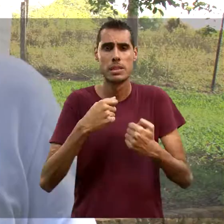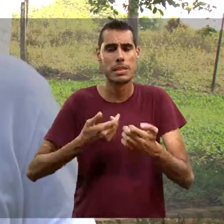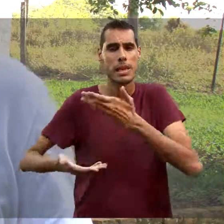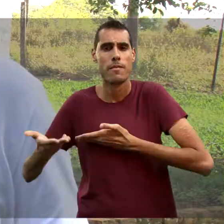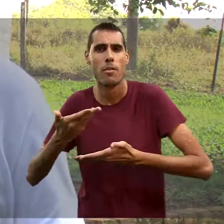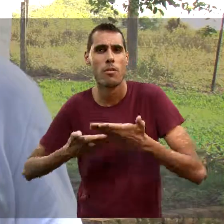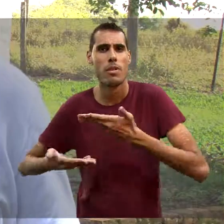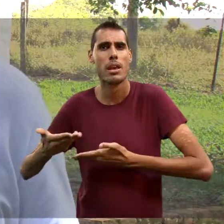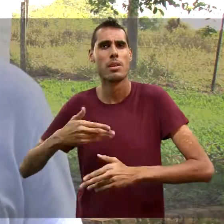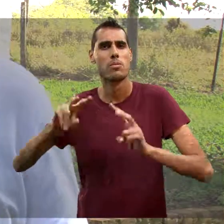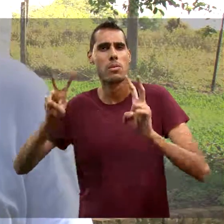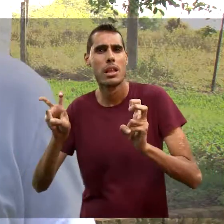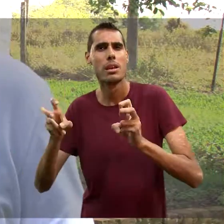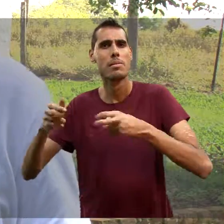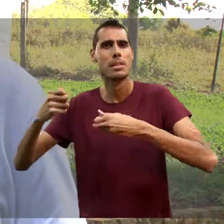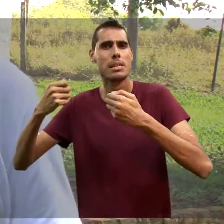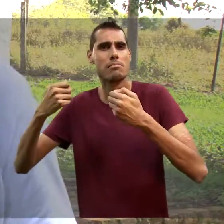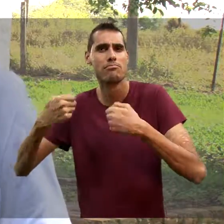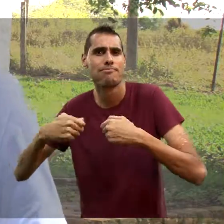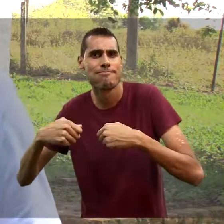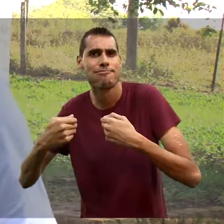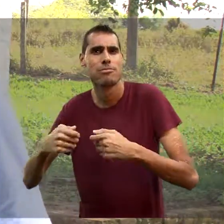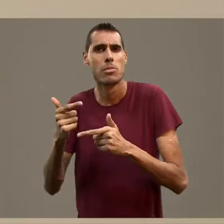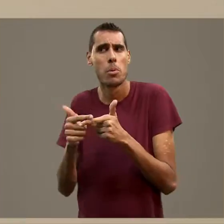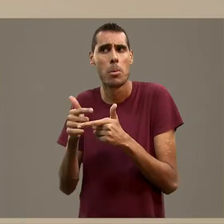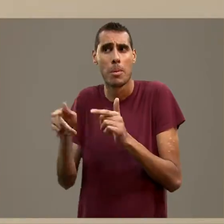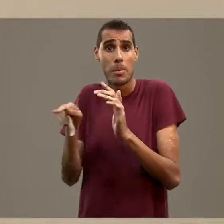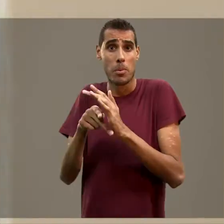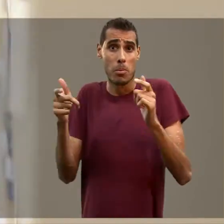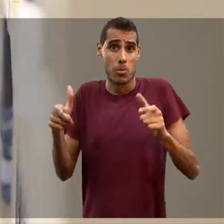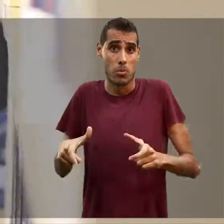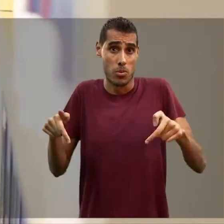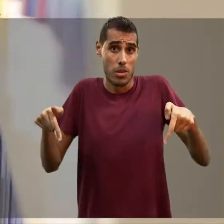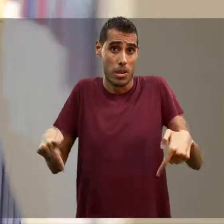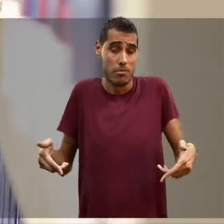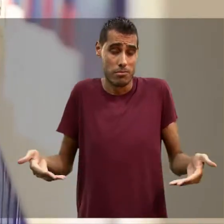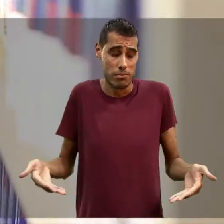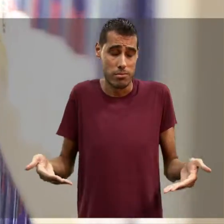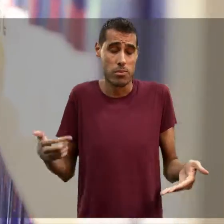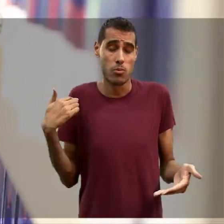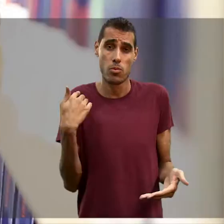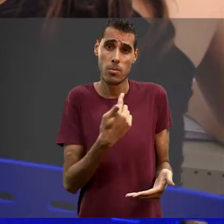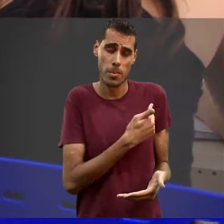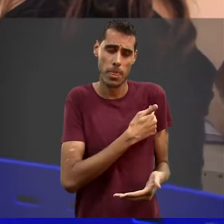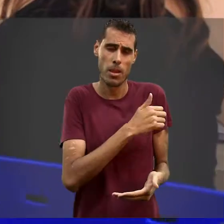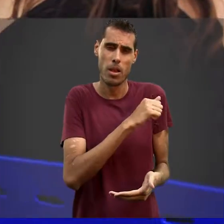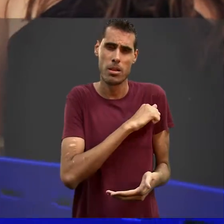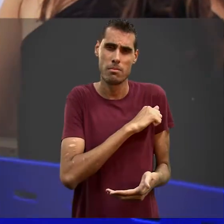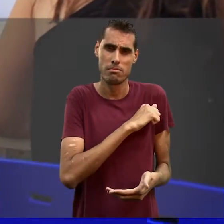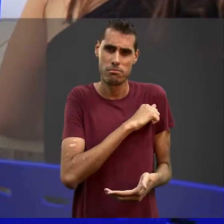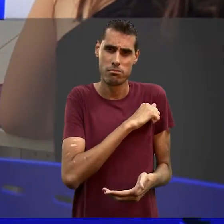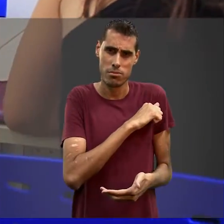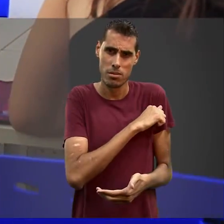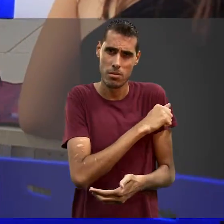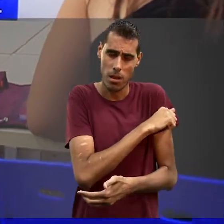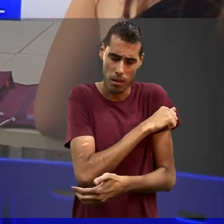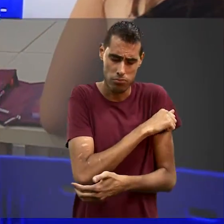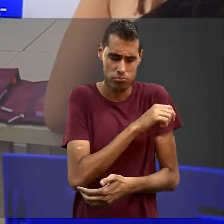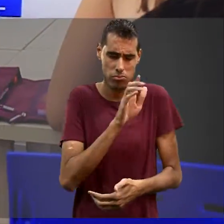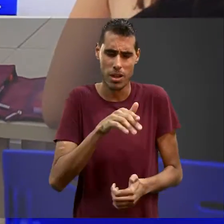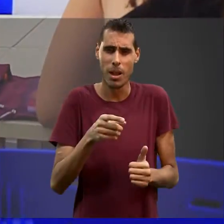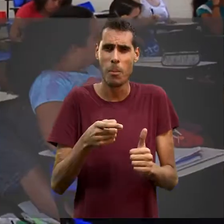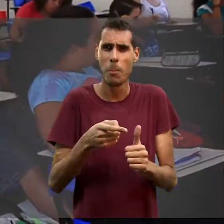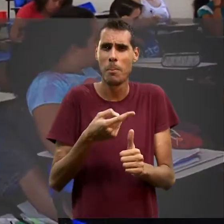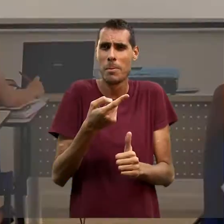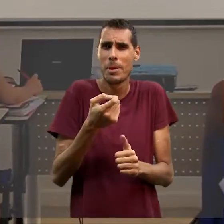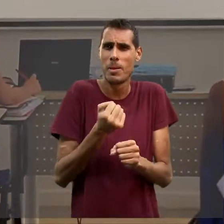necessidades, com os problemas do próprio território. Os nossos alunos, eles são estimulados, desde o primeiro ano, a